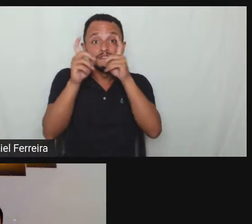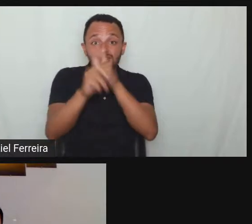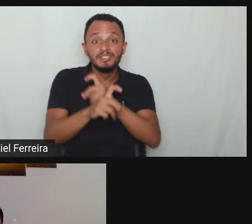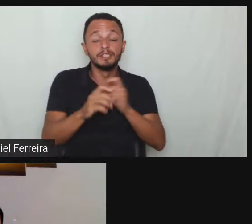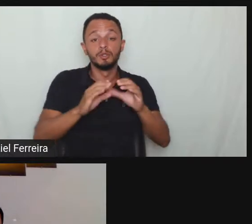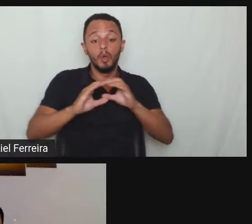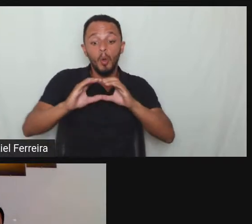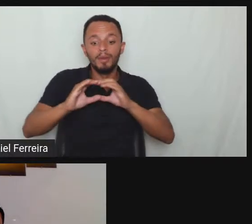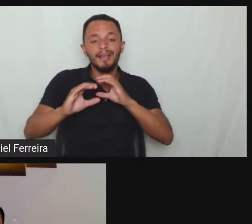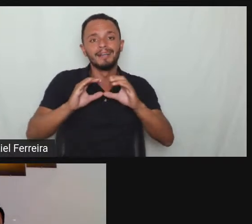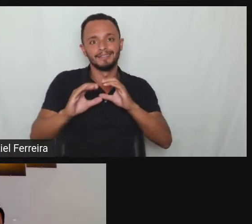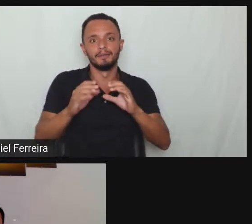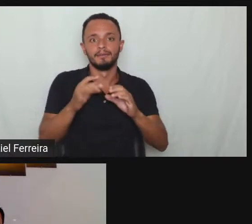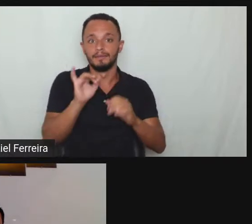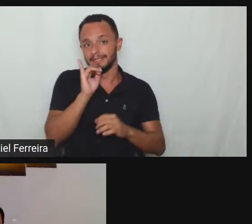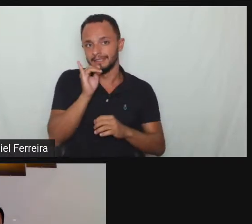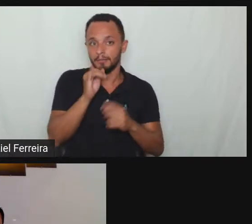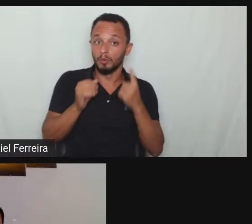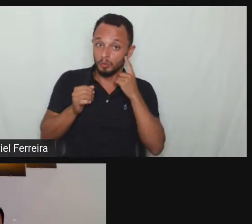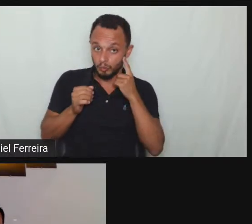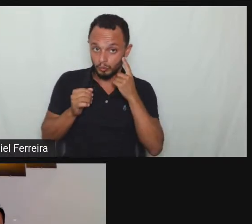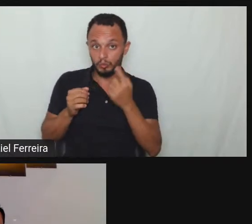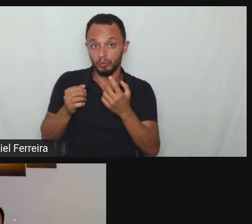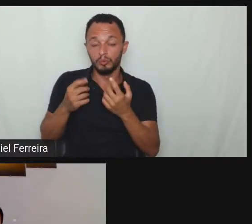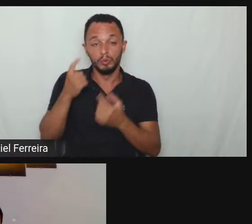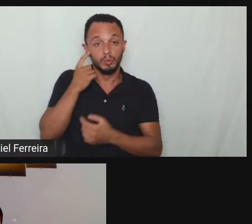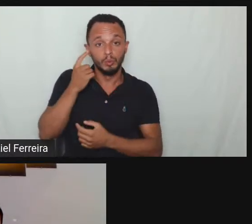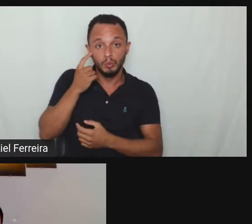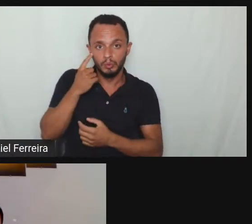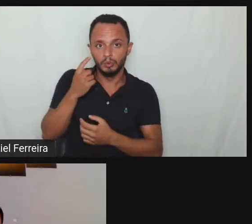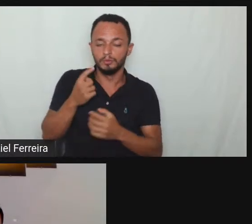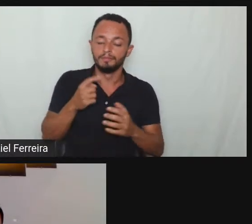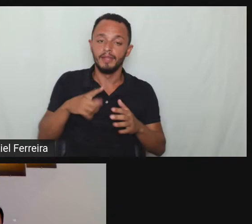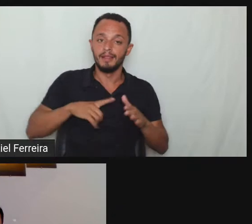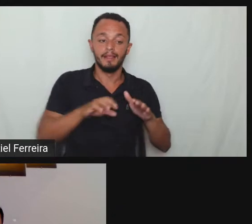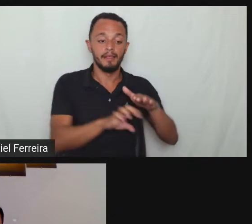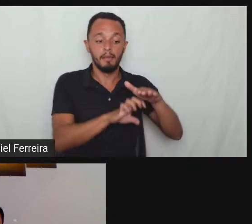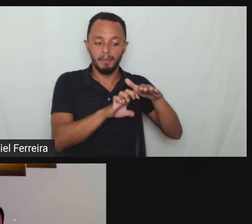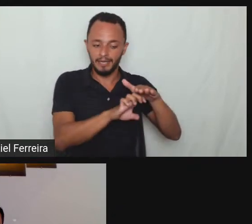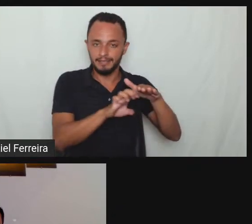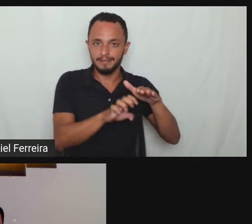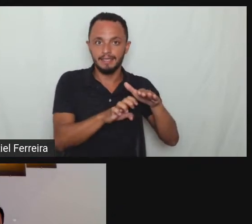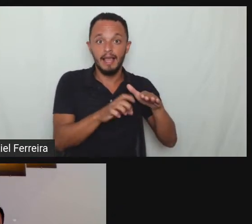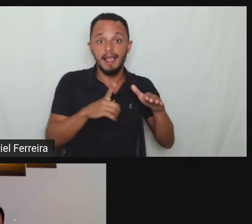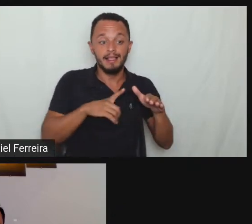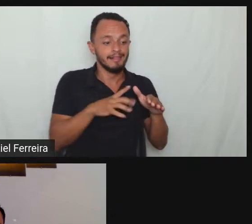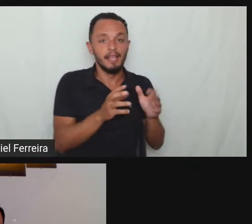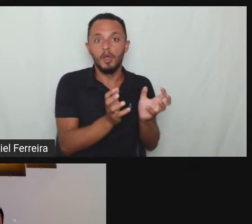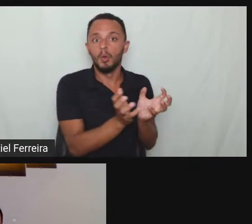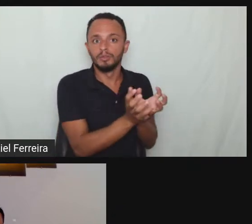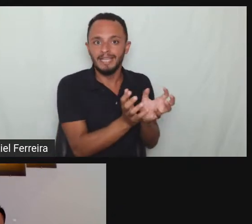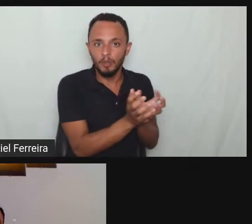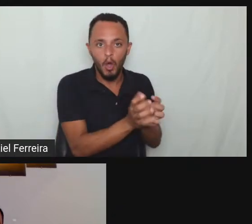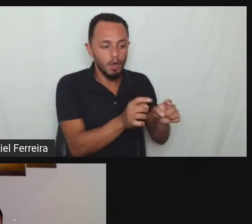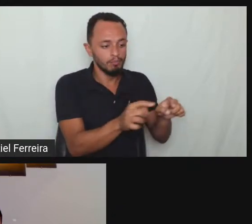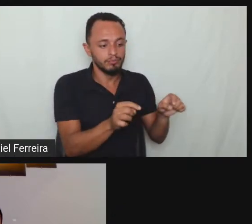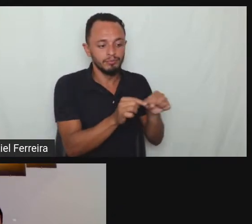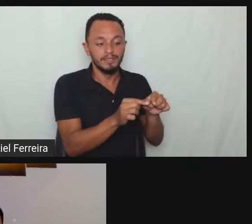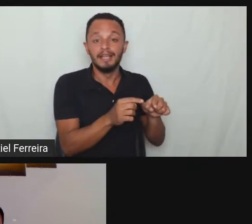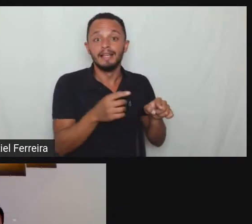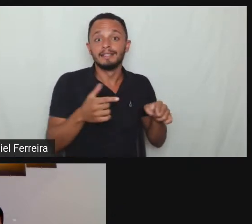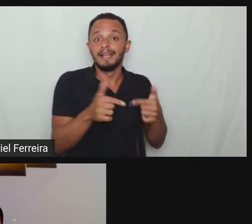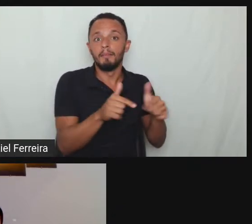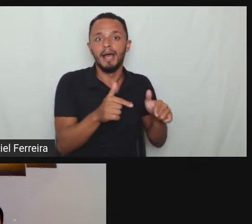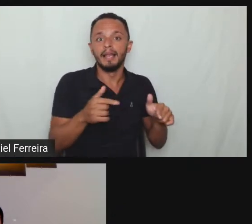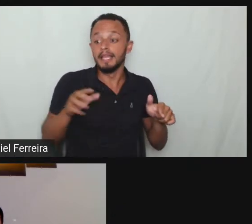fazem para poder incluir o surdo já cansei de ver empresas tem um setor específico coloca todos os surdos para trabalhar naquele setor fazendo uma única coisa